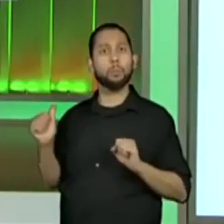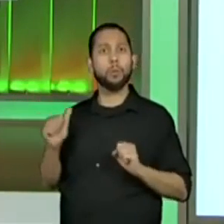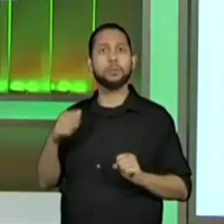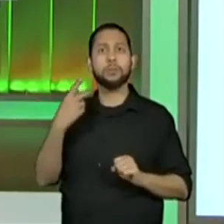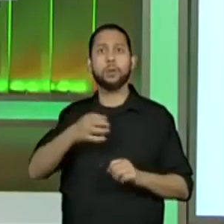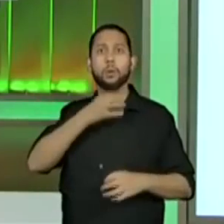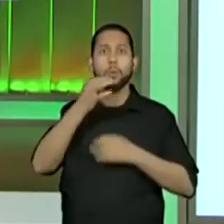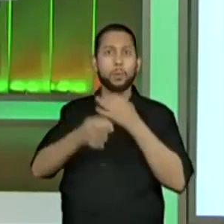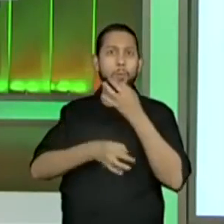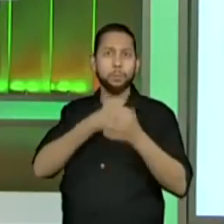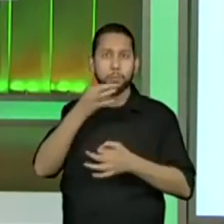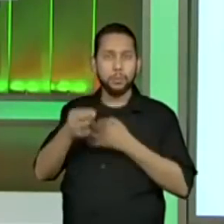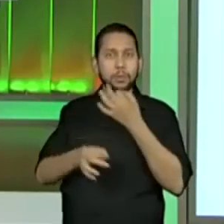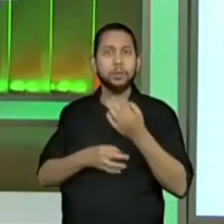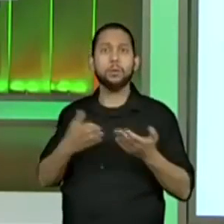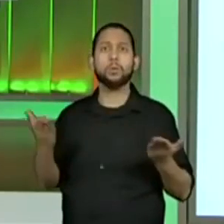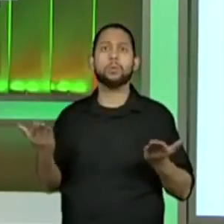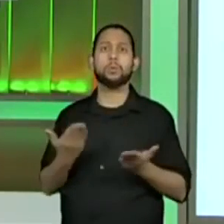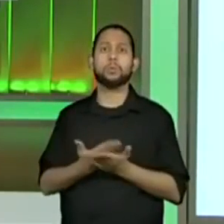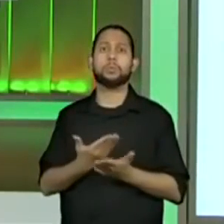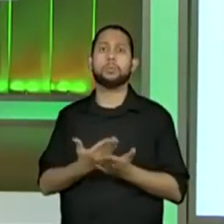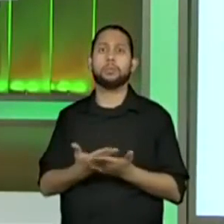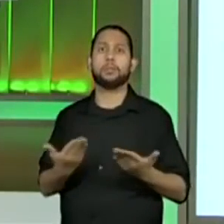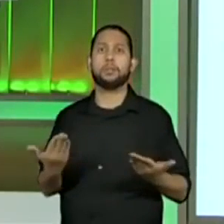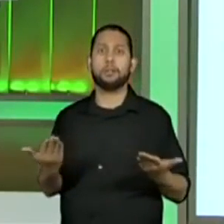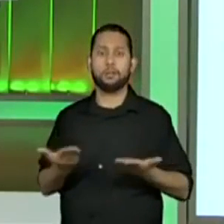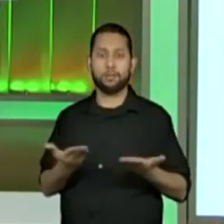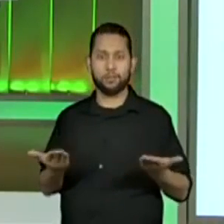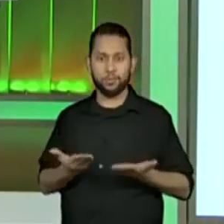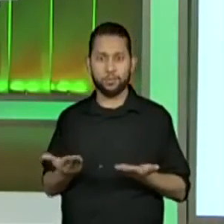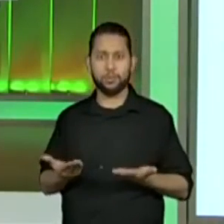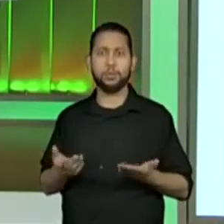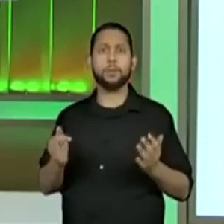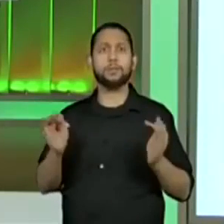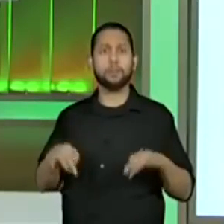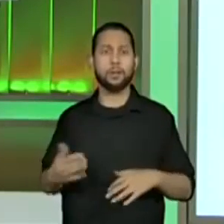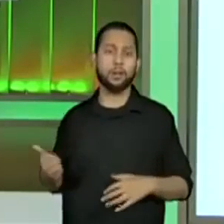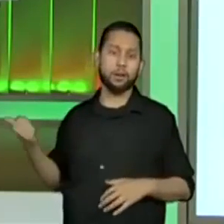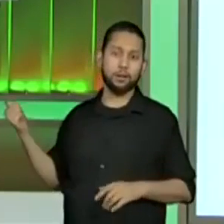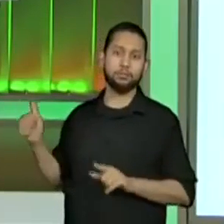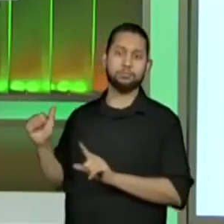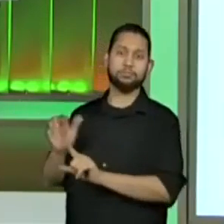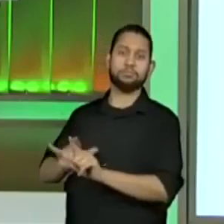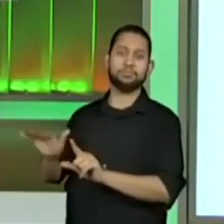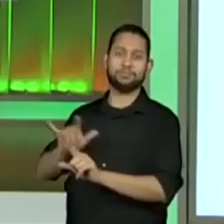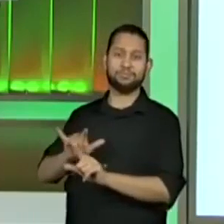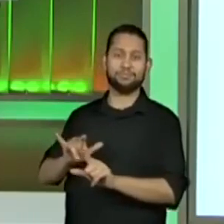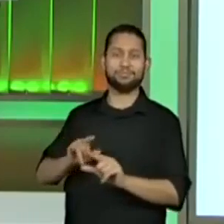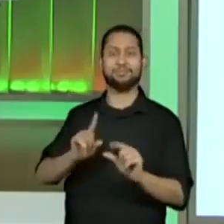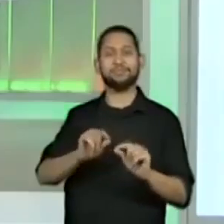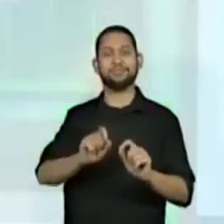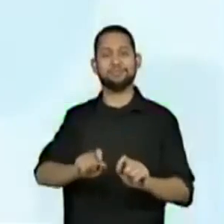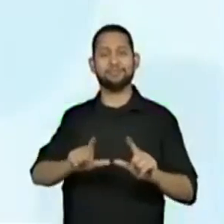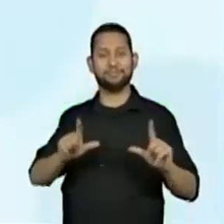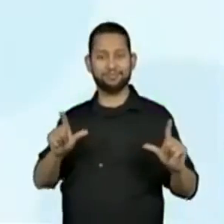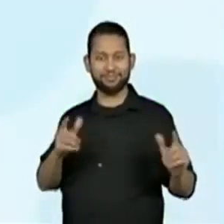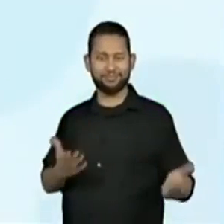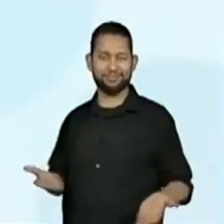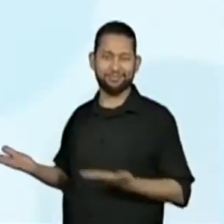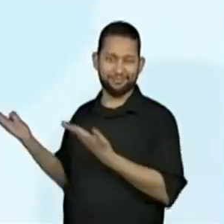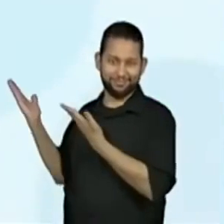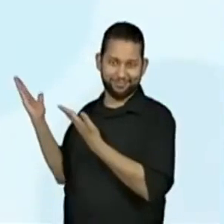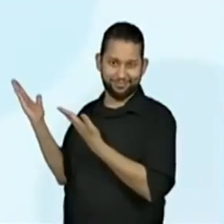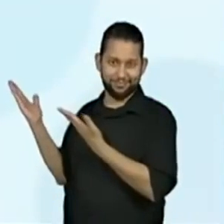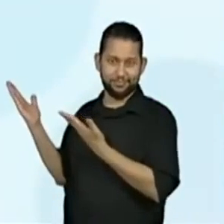sua opinião a respeito da aula que acabamos de encerrar. Temos, então, aqui na tela.